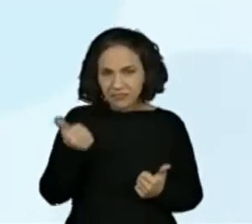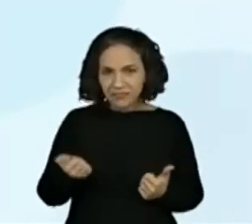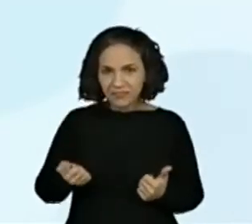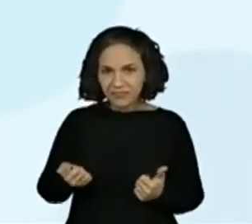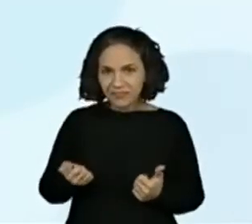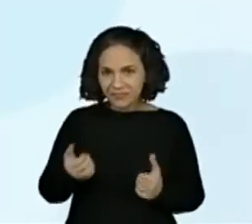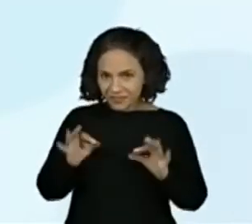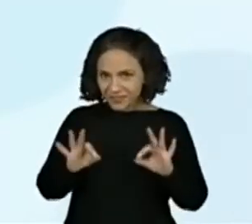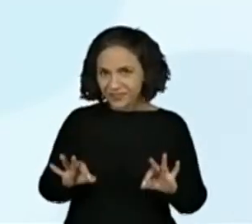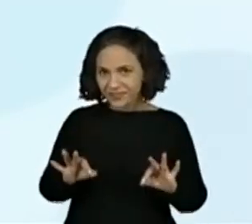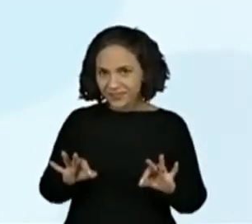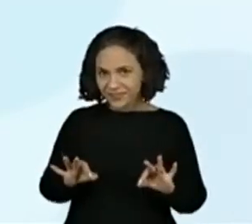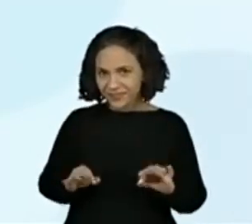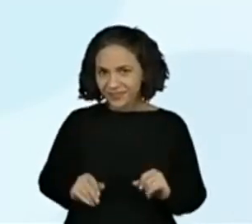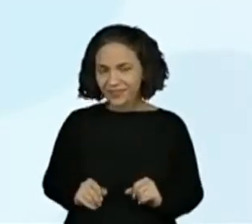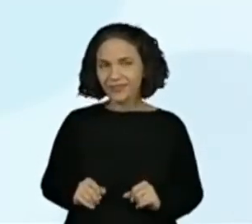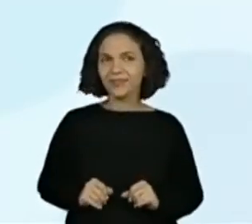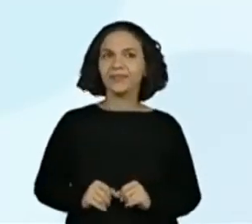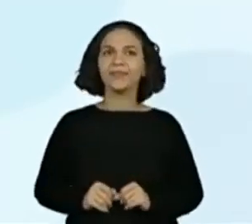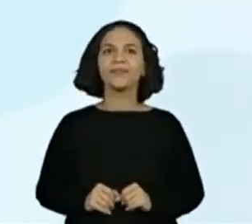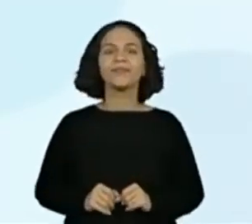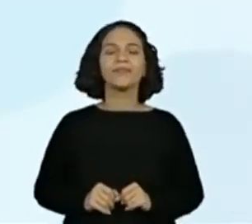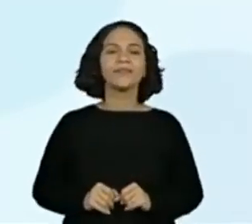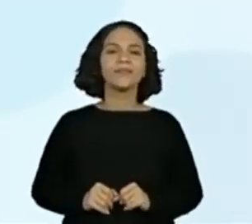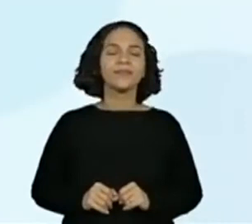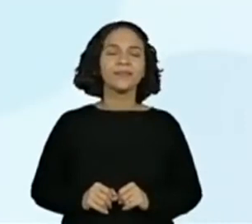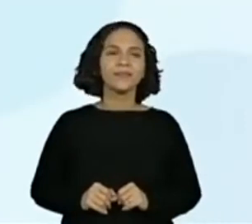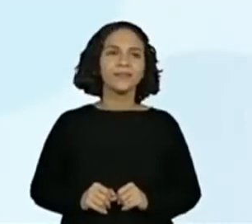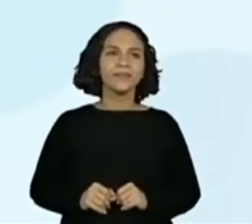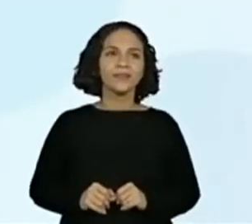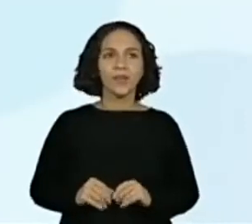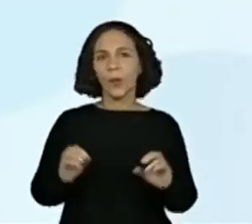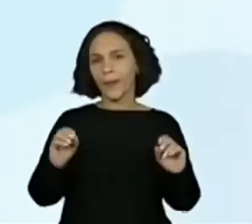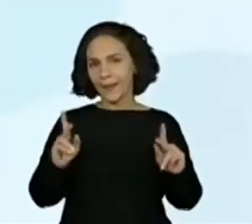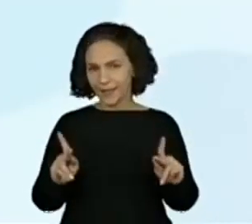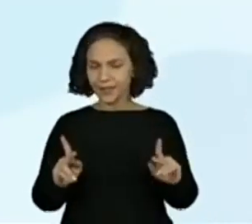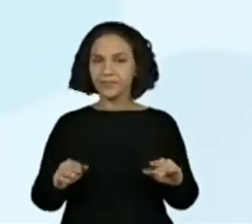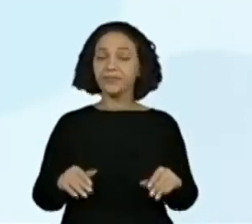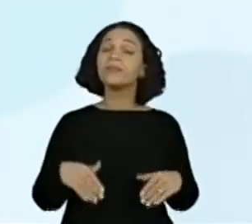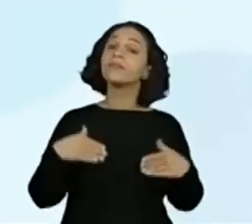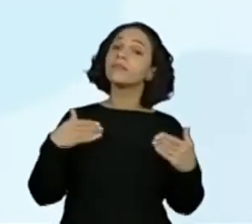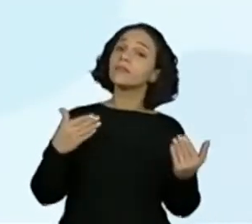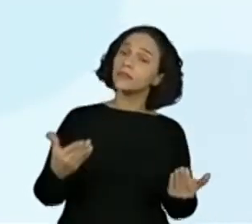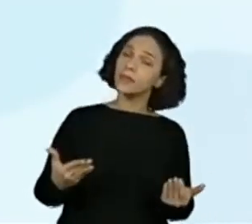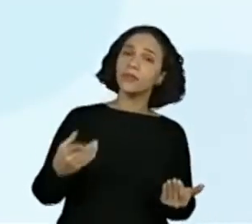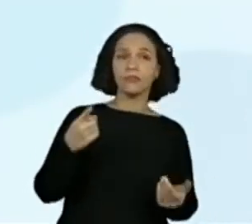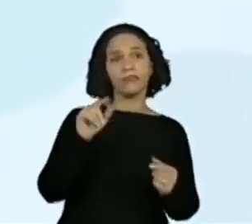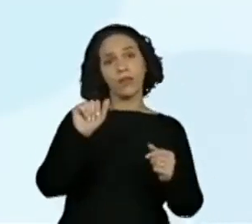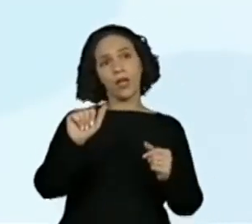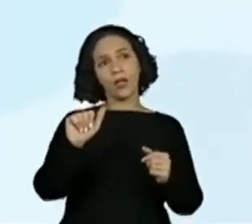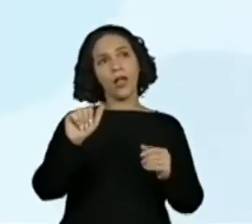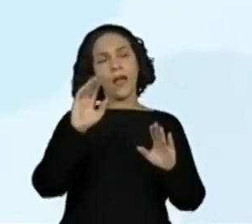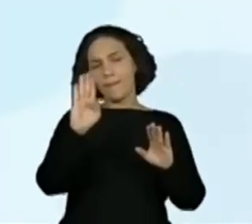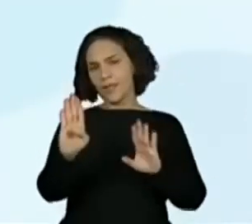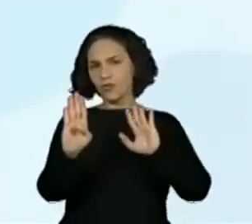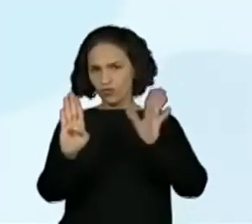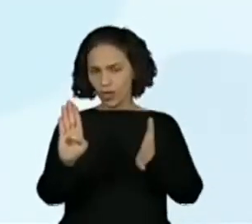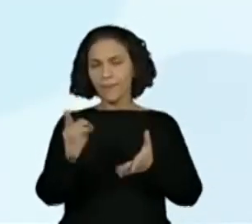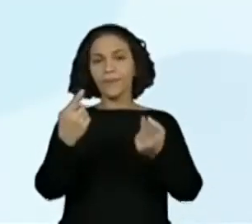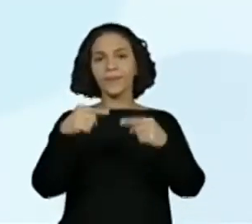Certo? Há mais de 100 anos. Tá ok. Então, pergunta B já foi, vamos para a pergunta C.